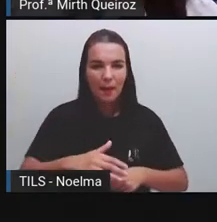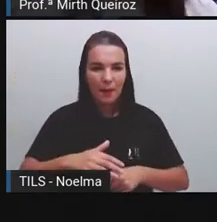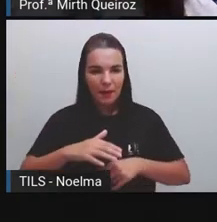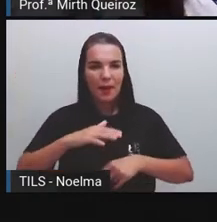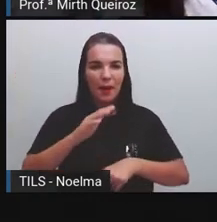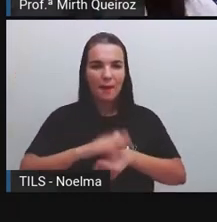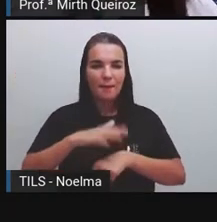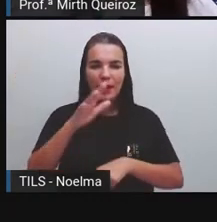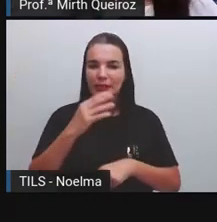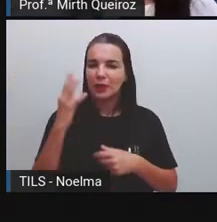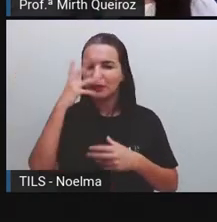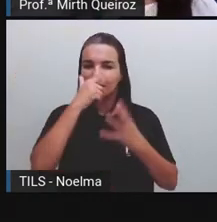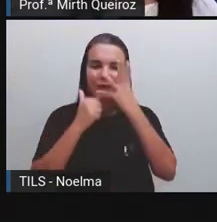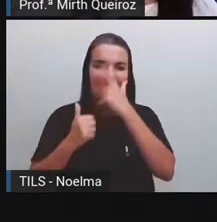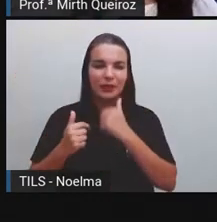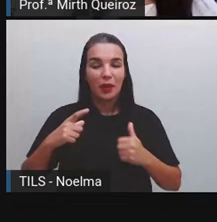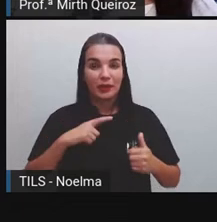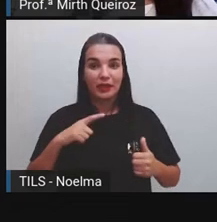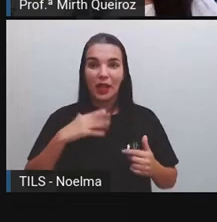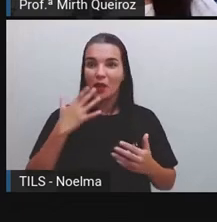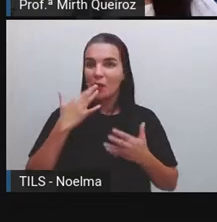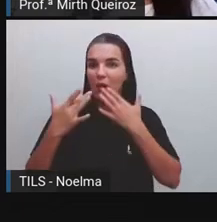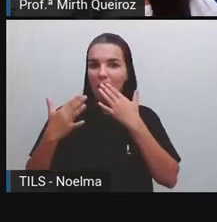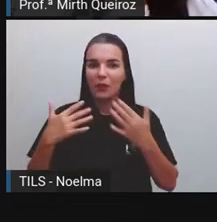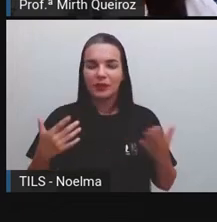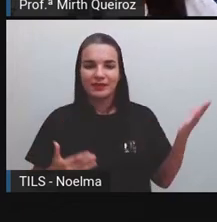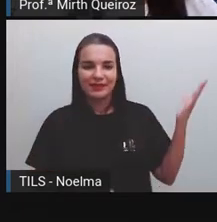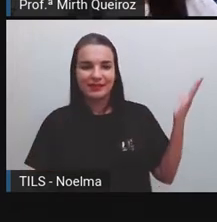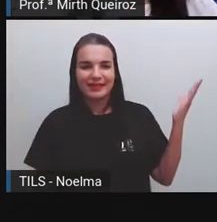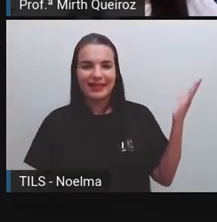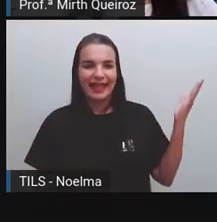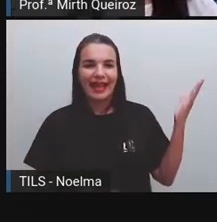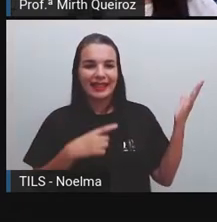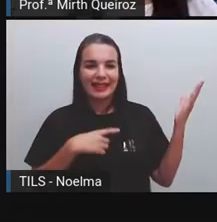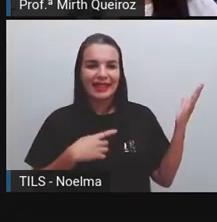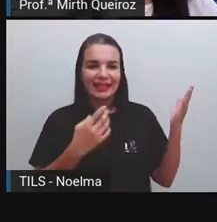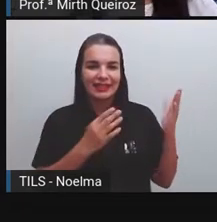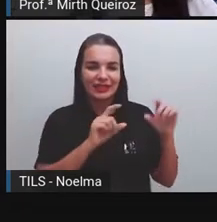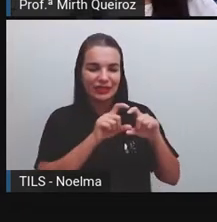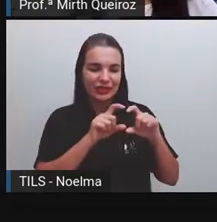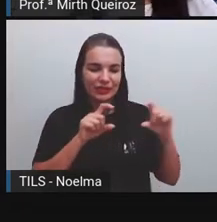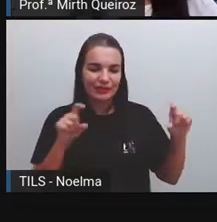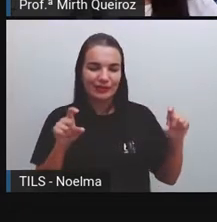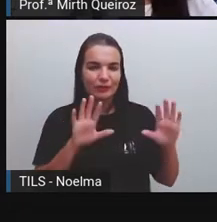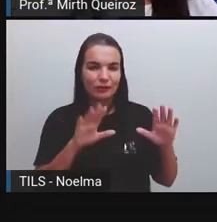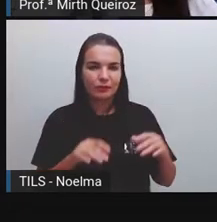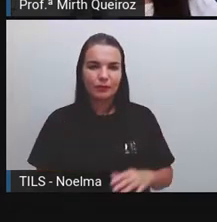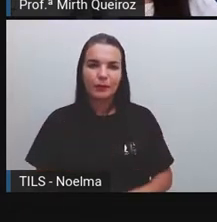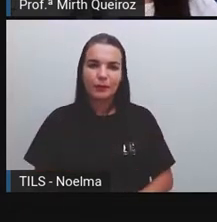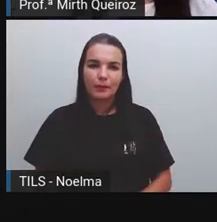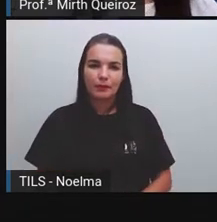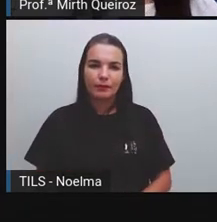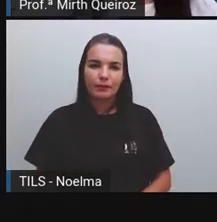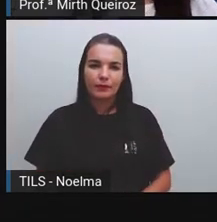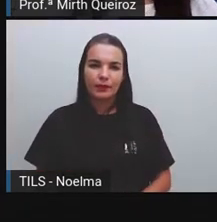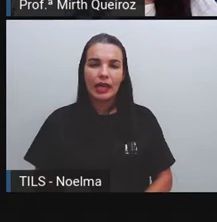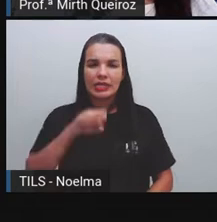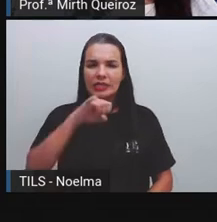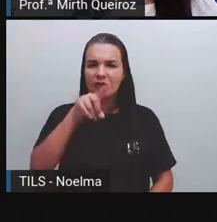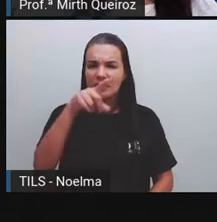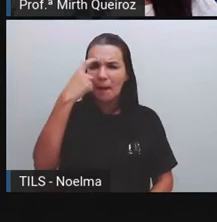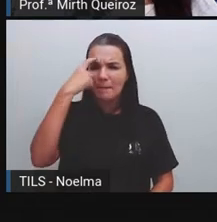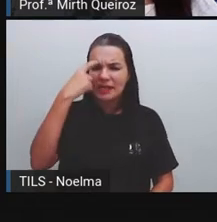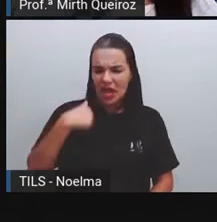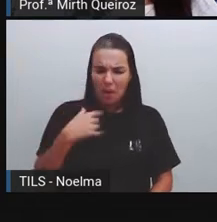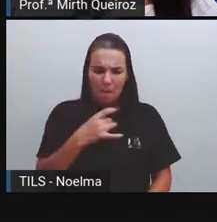utiliza cores, né? E aqui a gente tem uma parte da história em quadrinhos. Olha só. Se você pensa que tem